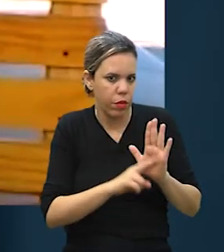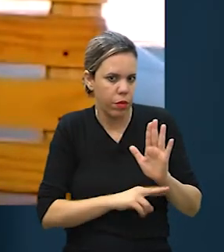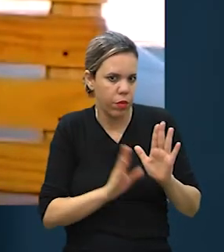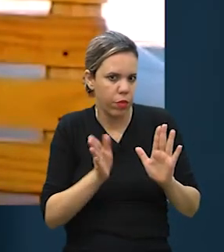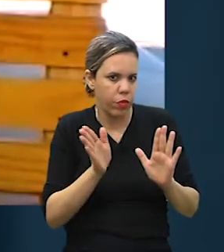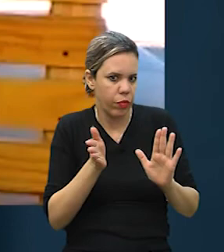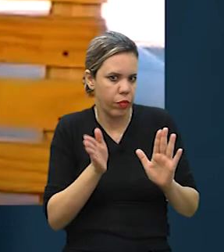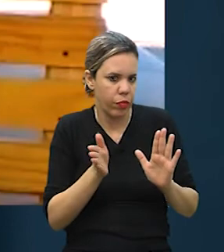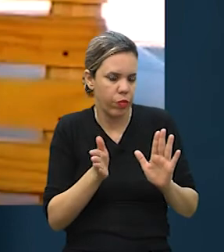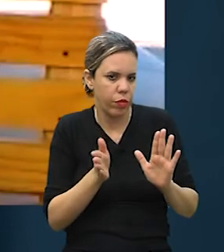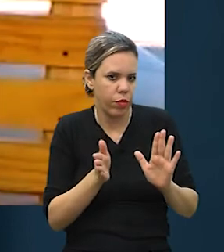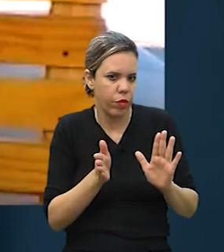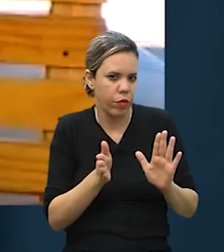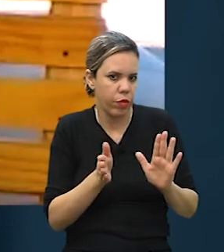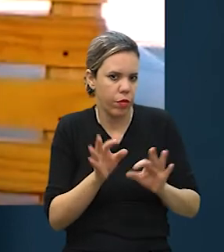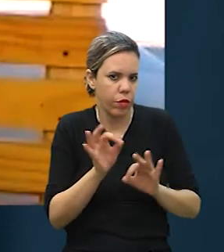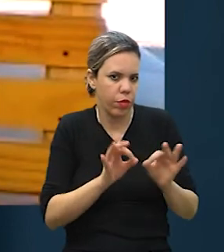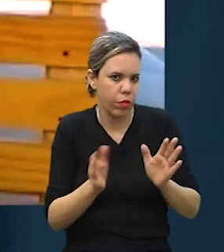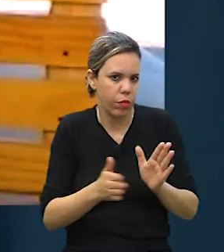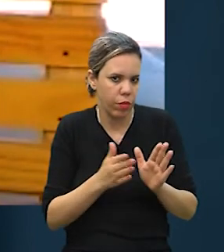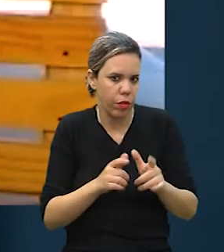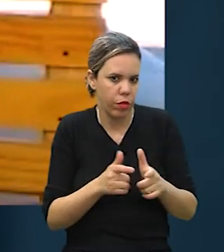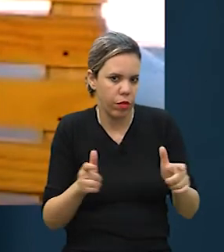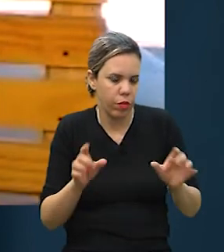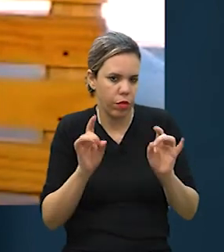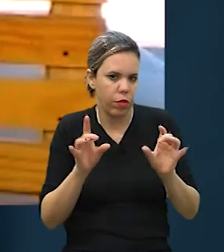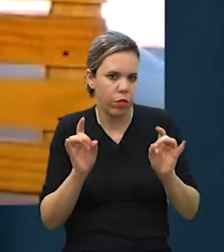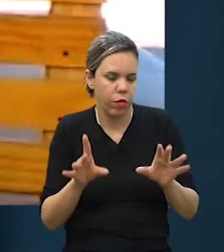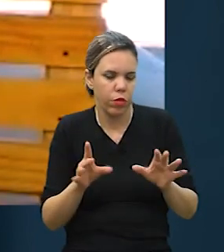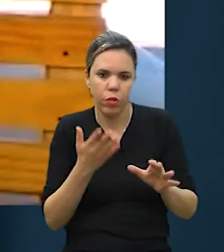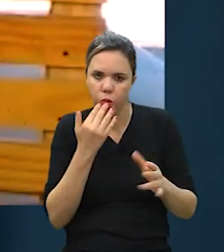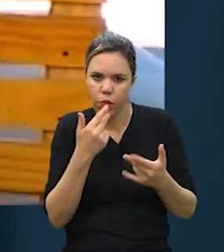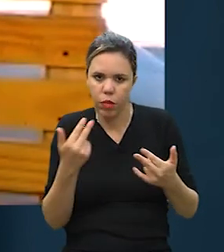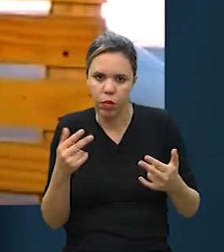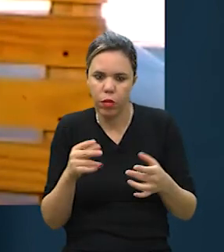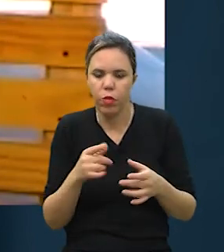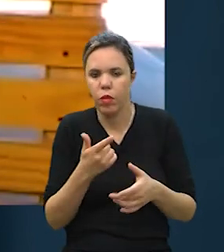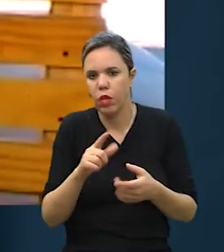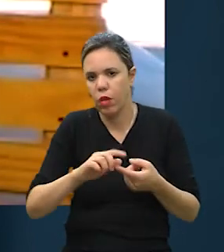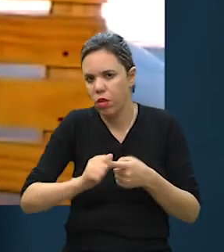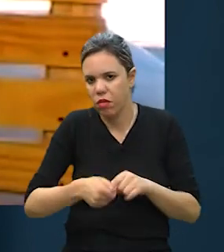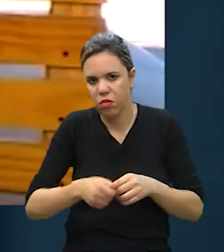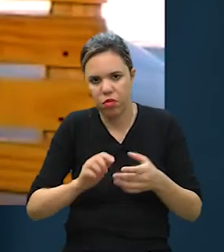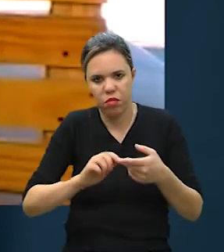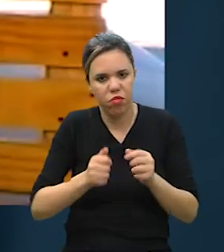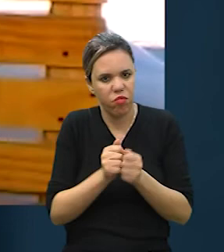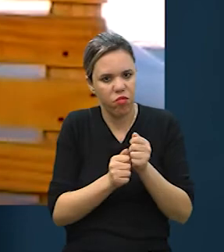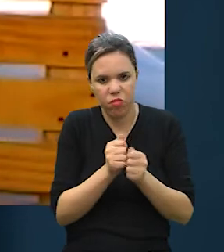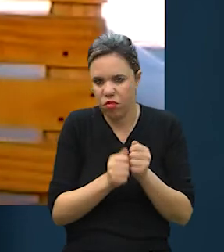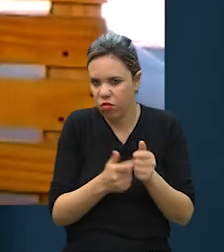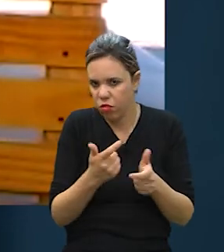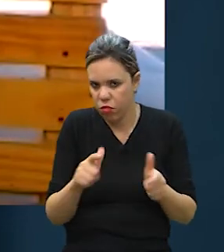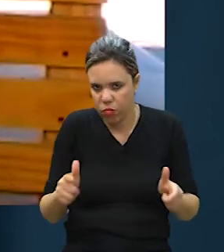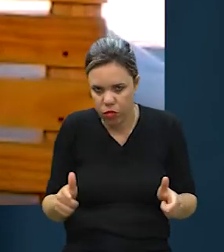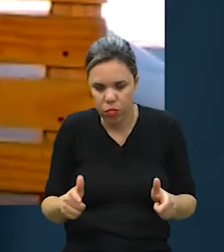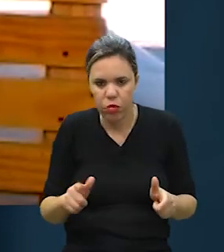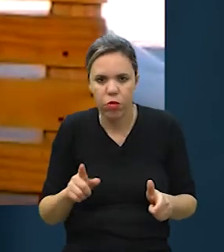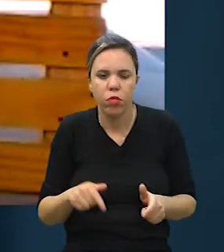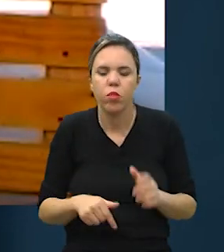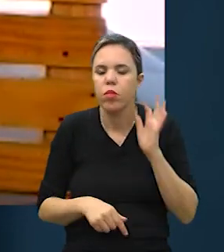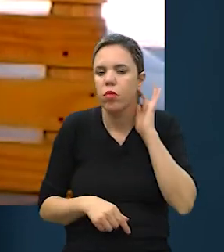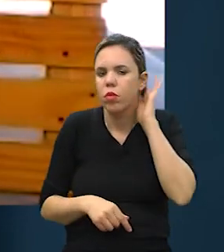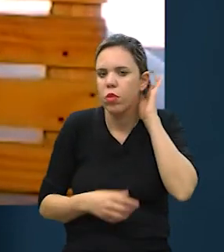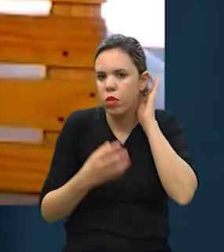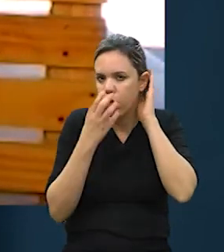cardápio já pré-fabricado de dietas gram-free, que é uma dieta livre de grãos, não possui arroz, ela é